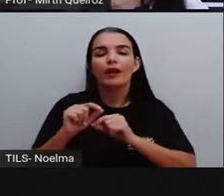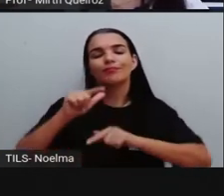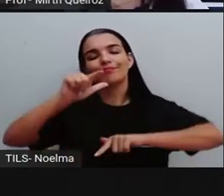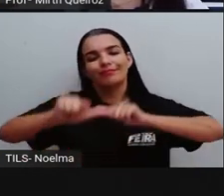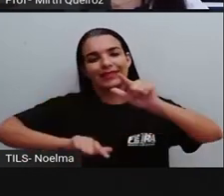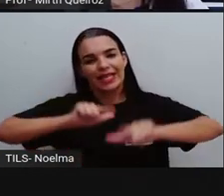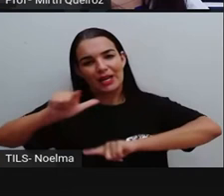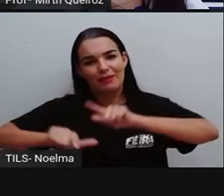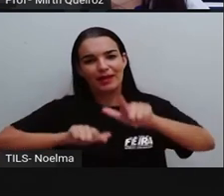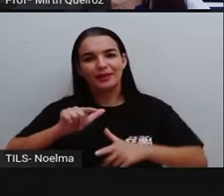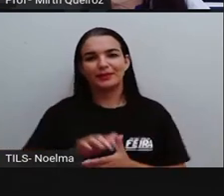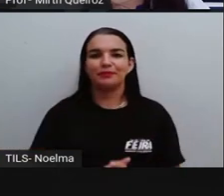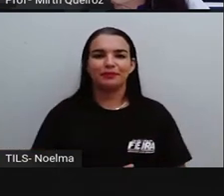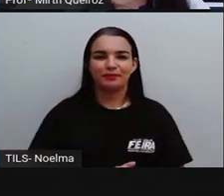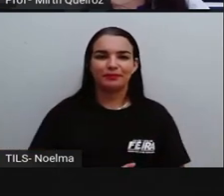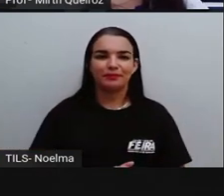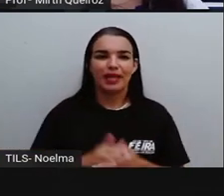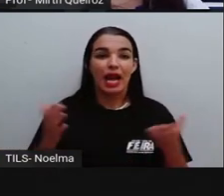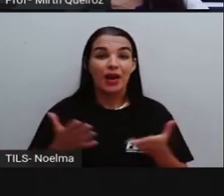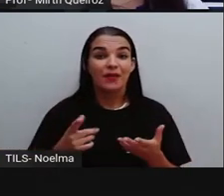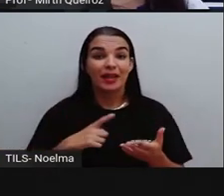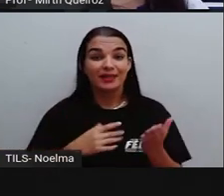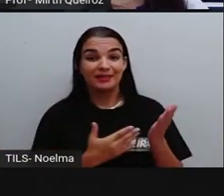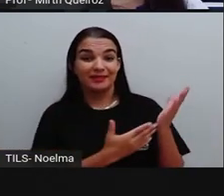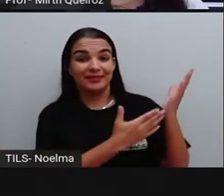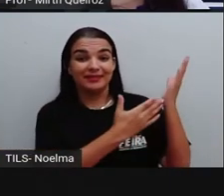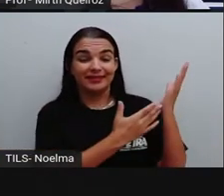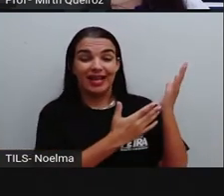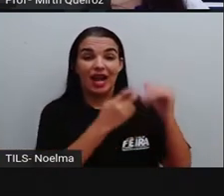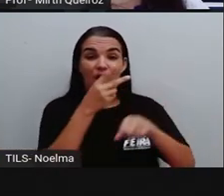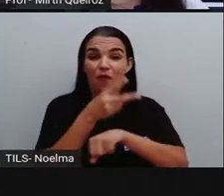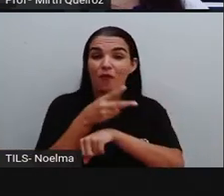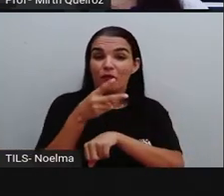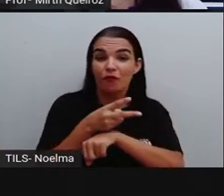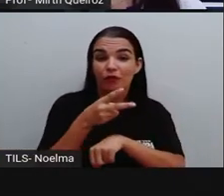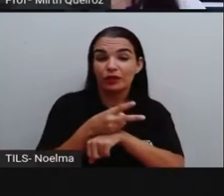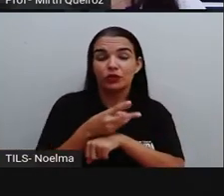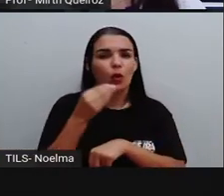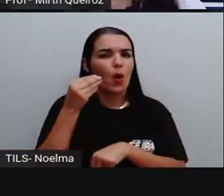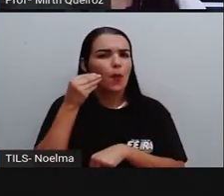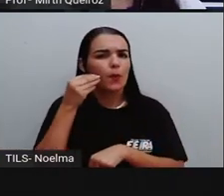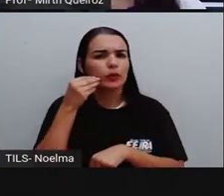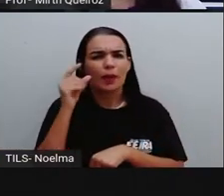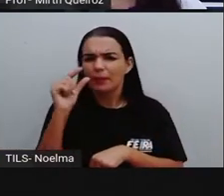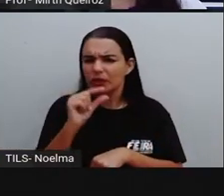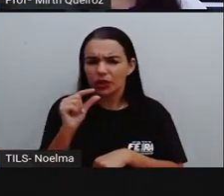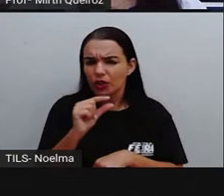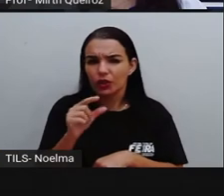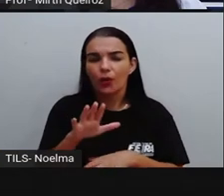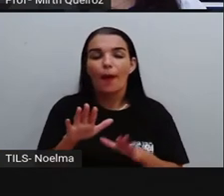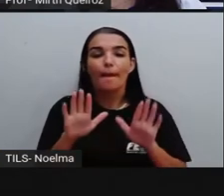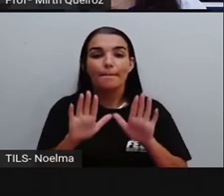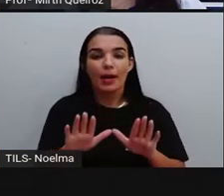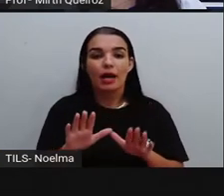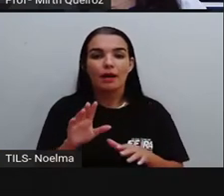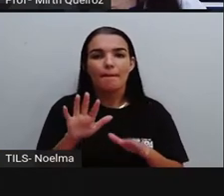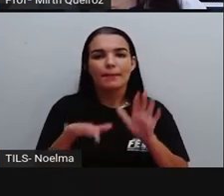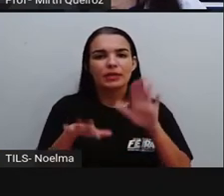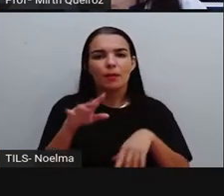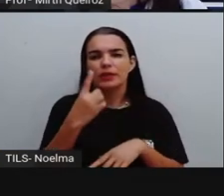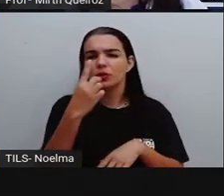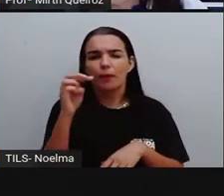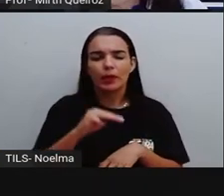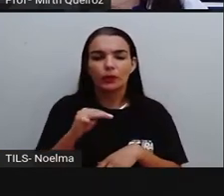trabalho. E eu trouxe aqui pra vocês um vídeo, Fique bem curtinho o vídeo, pouco mais de um